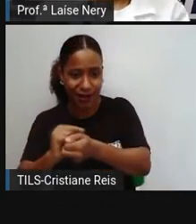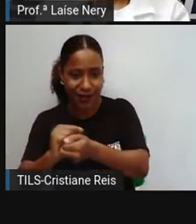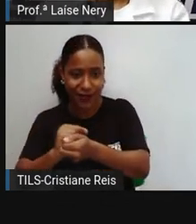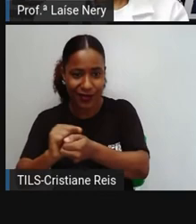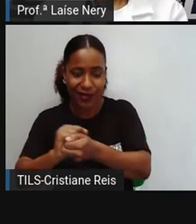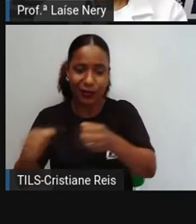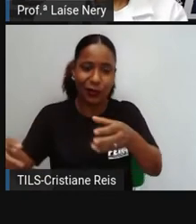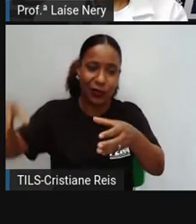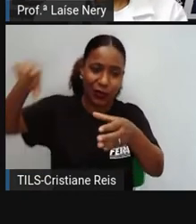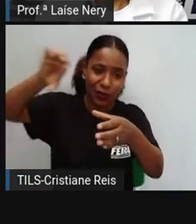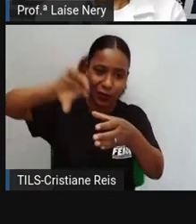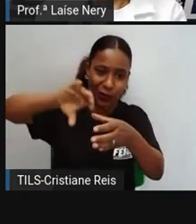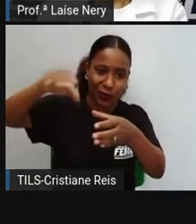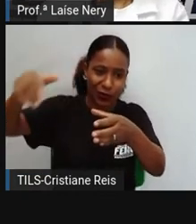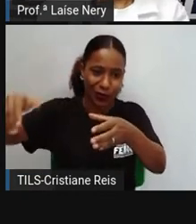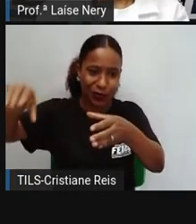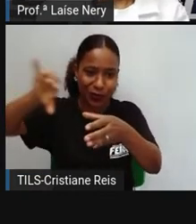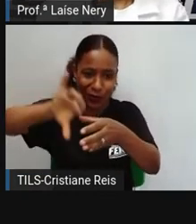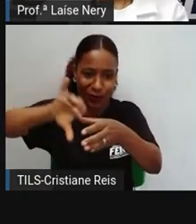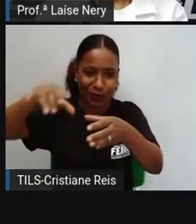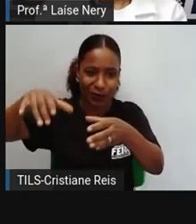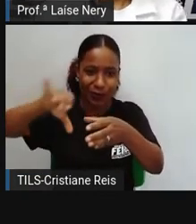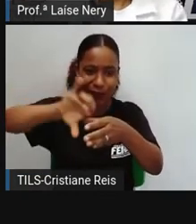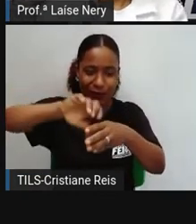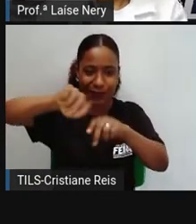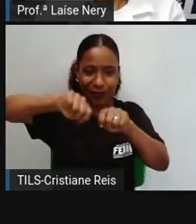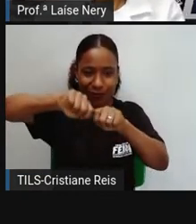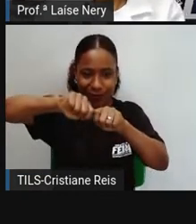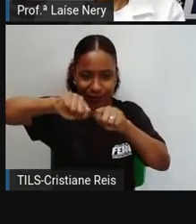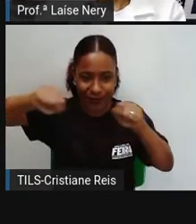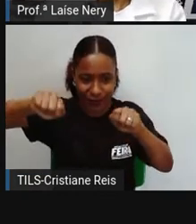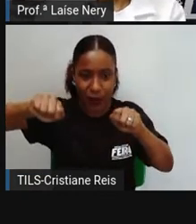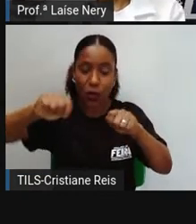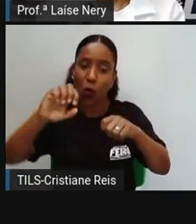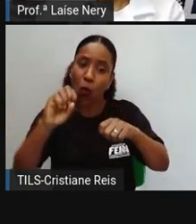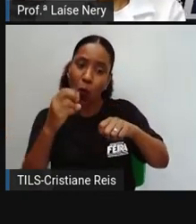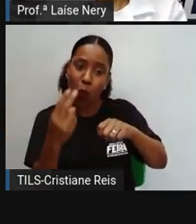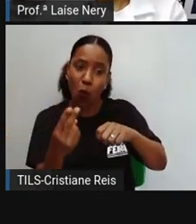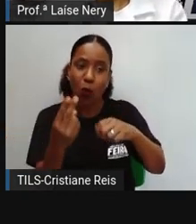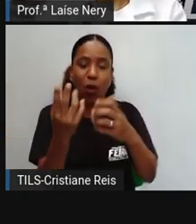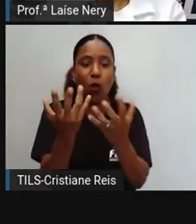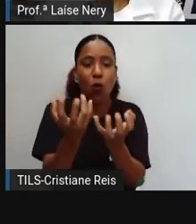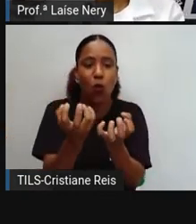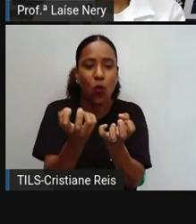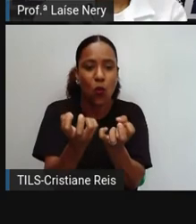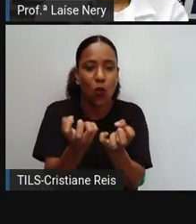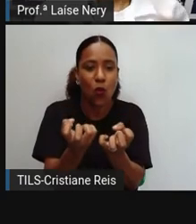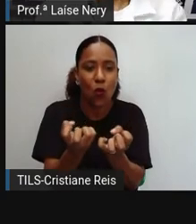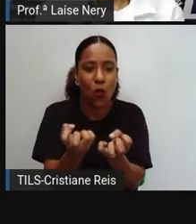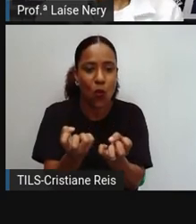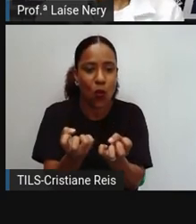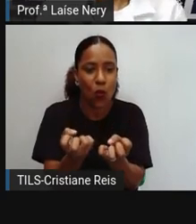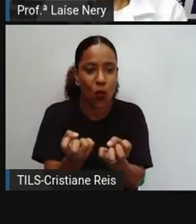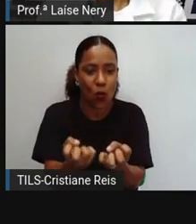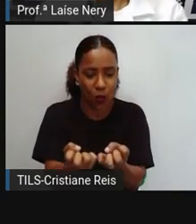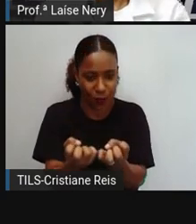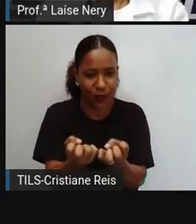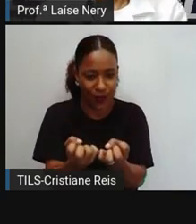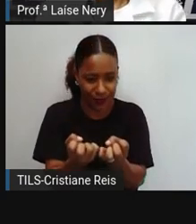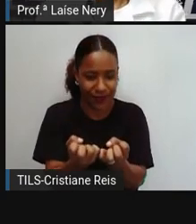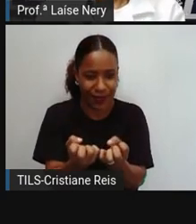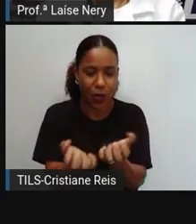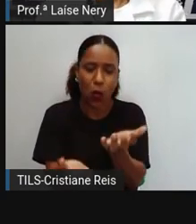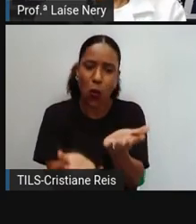foi separado, foi ressecado, defumado, algo do tipo,